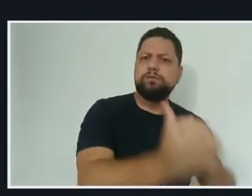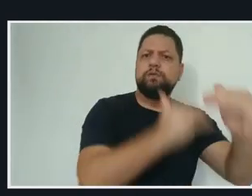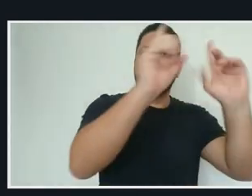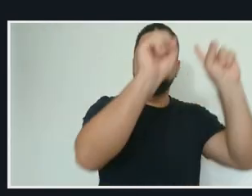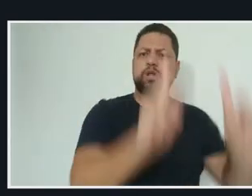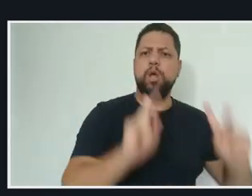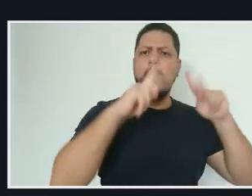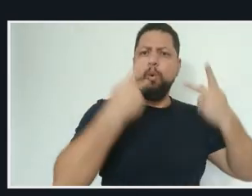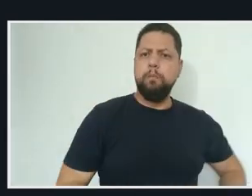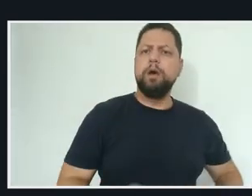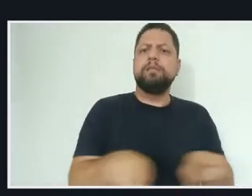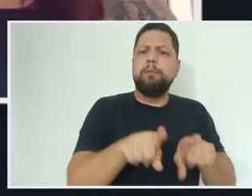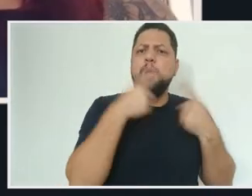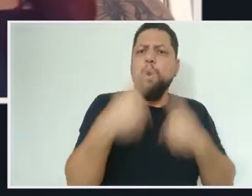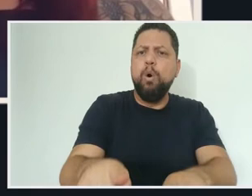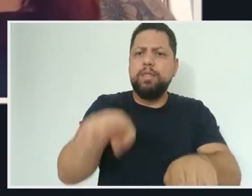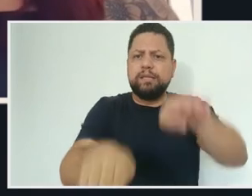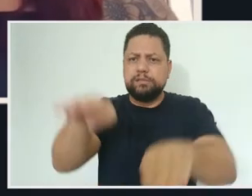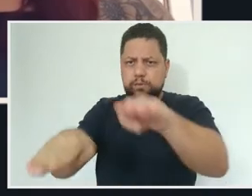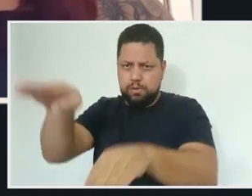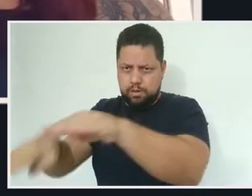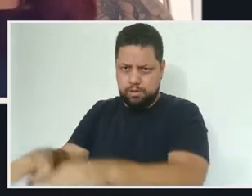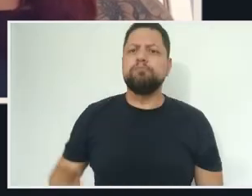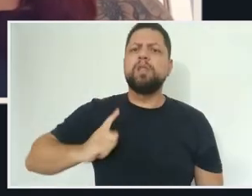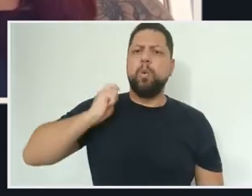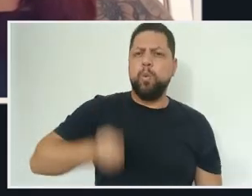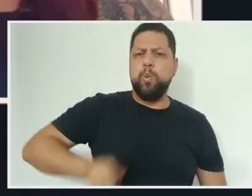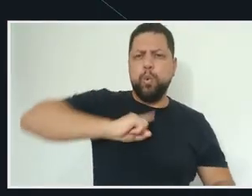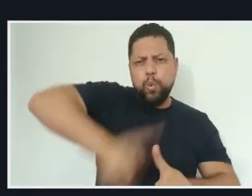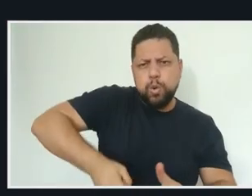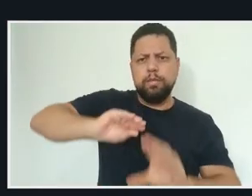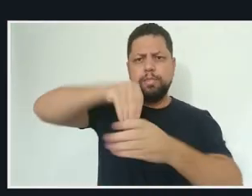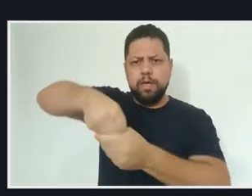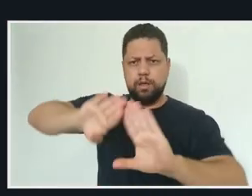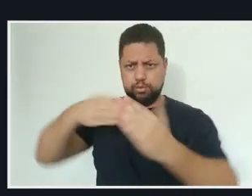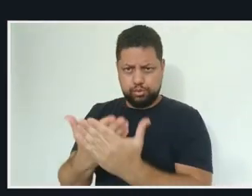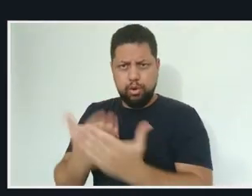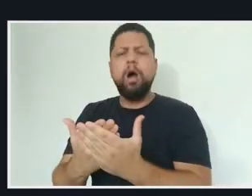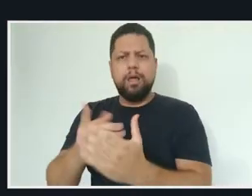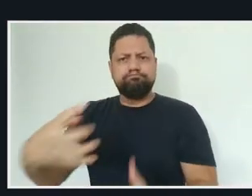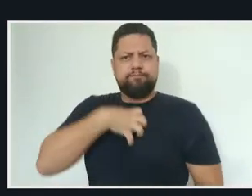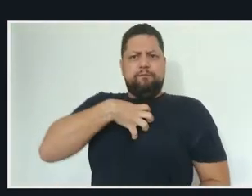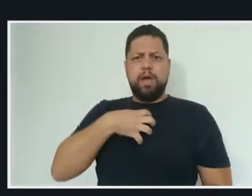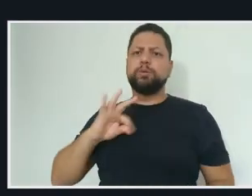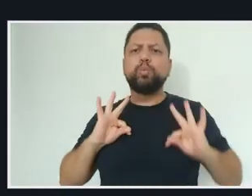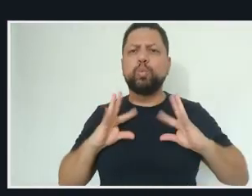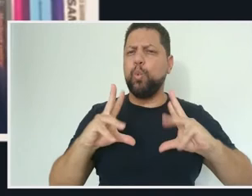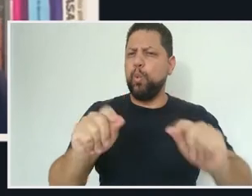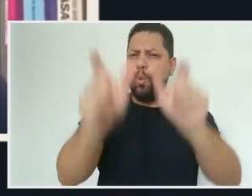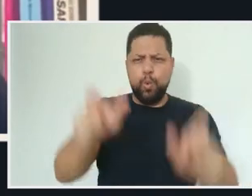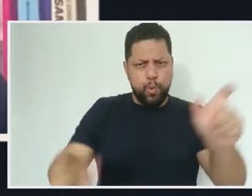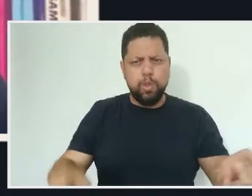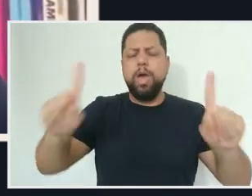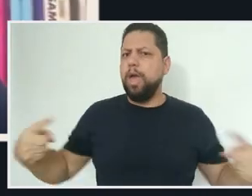enviados por nossas instituições. Para que ninguém possa amordaçar a educação e estimular discriminações e violências.